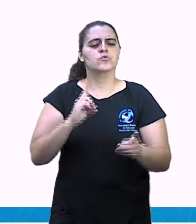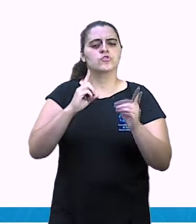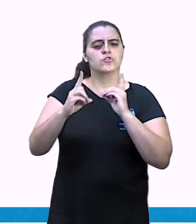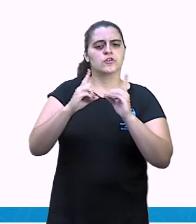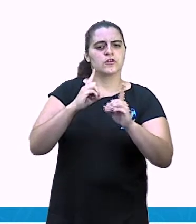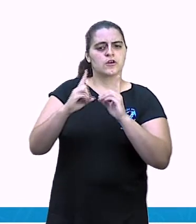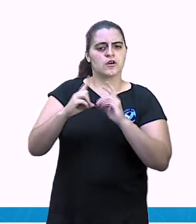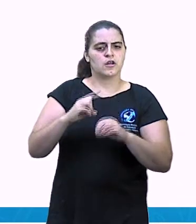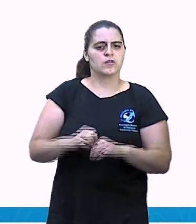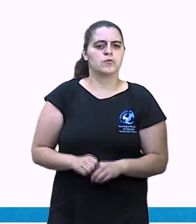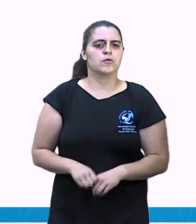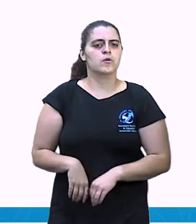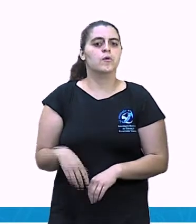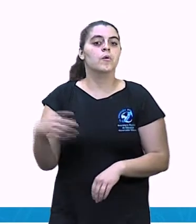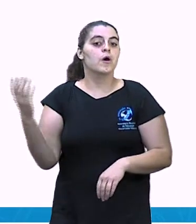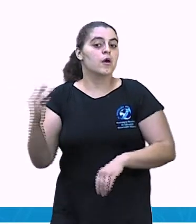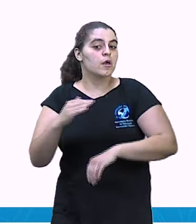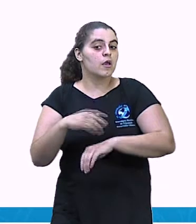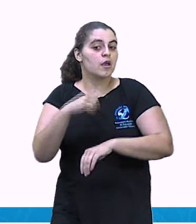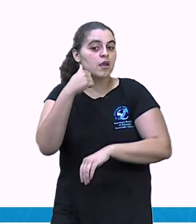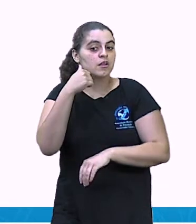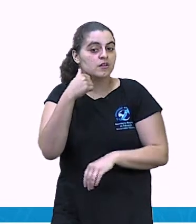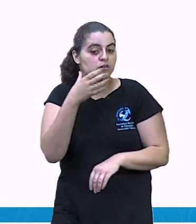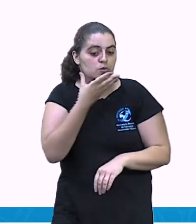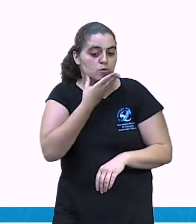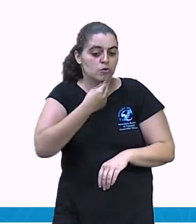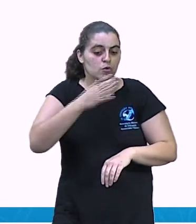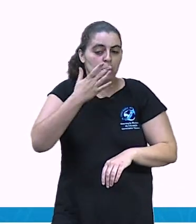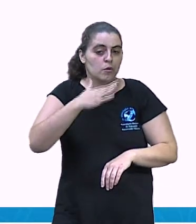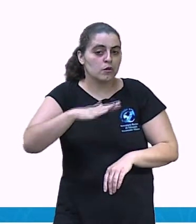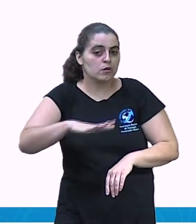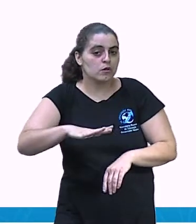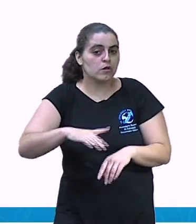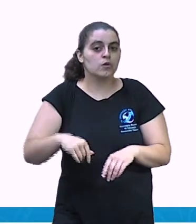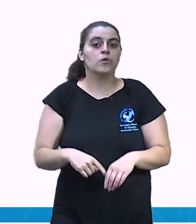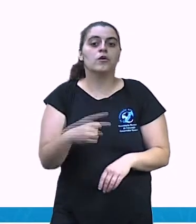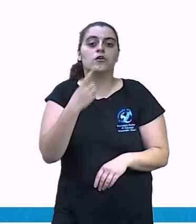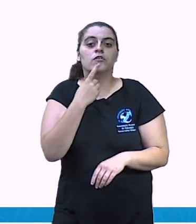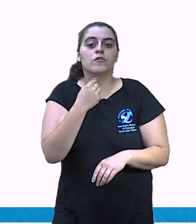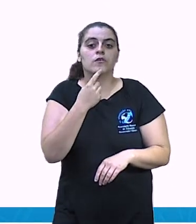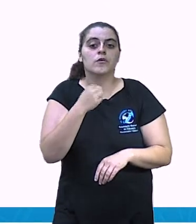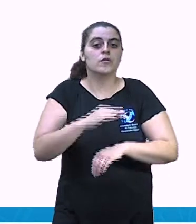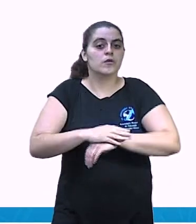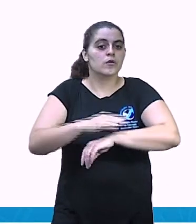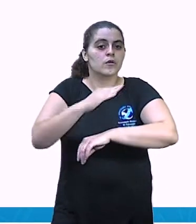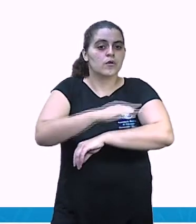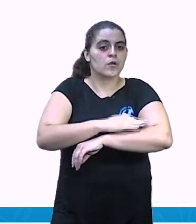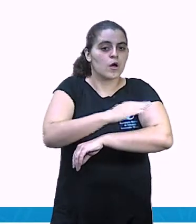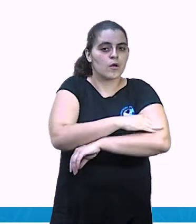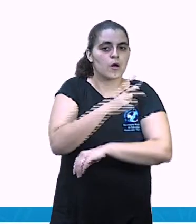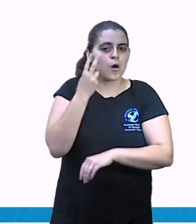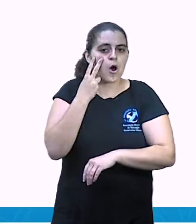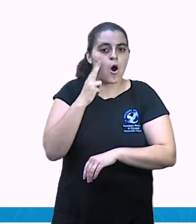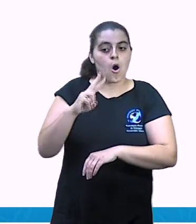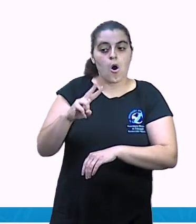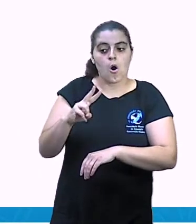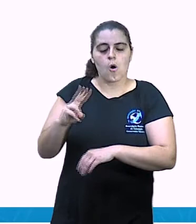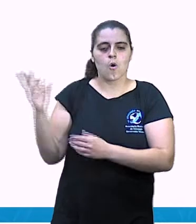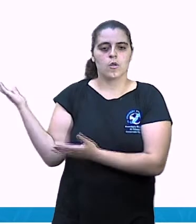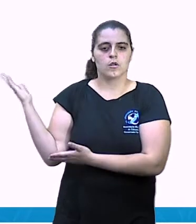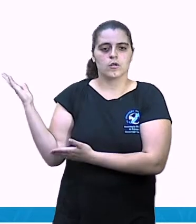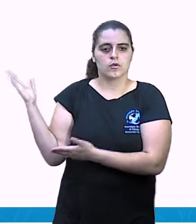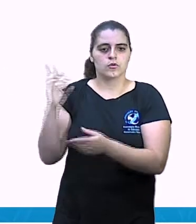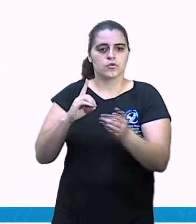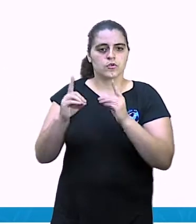Azul os meninos e vermelho o sapo. E eu fiz isso aqui para vocês observarem aí no